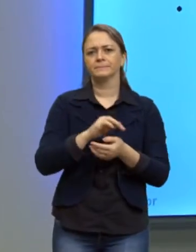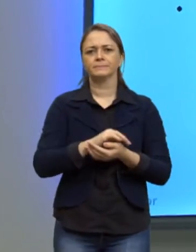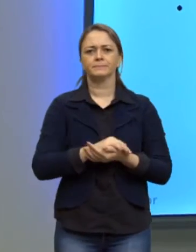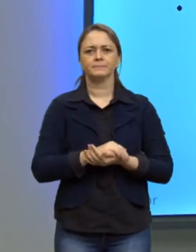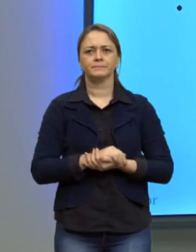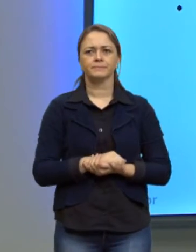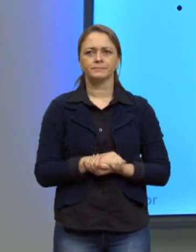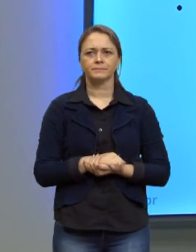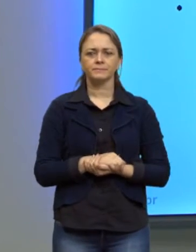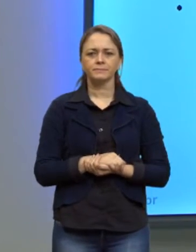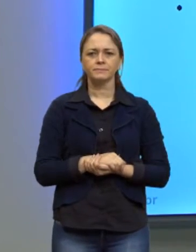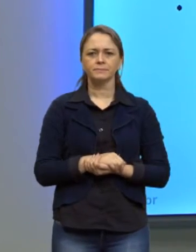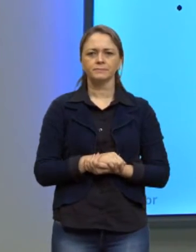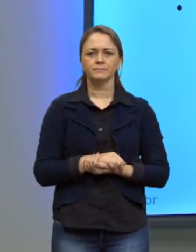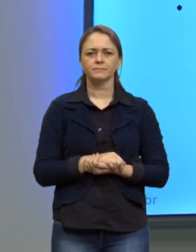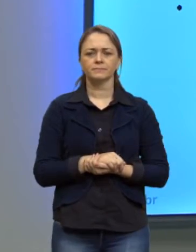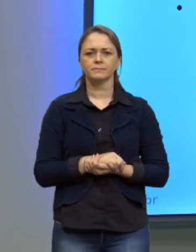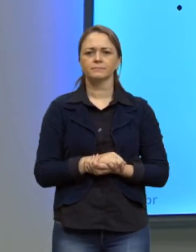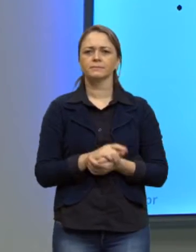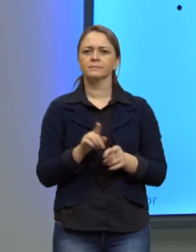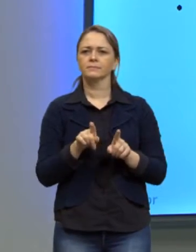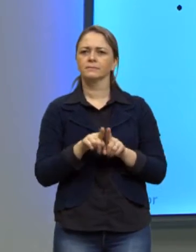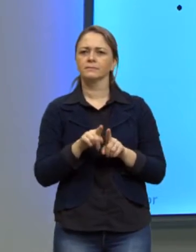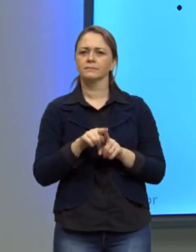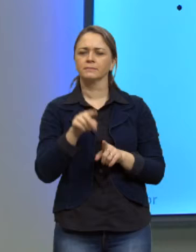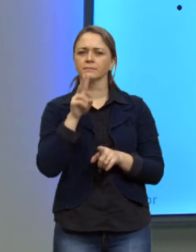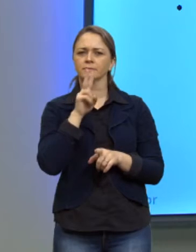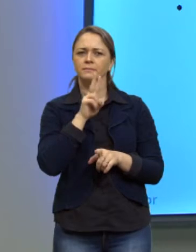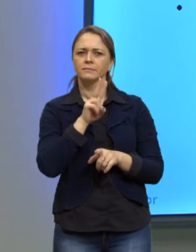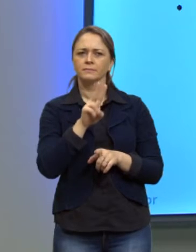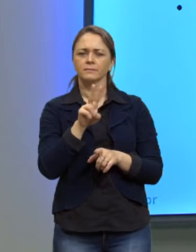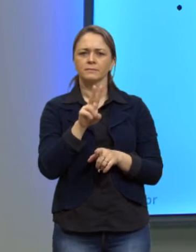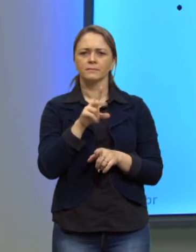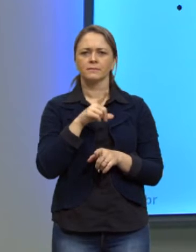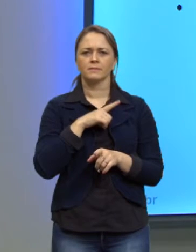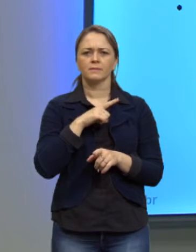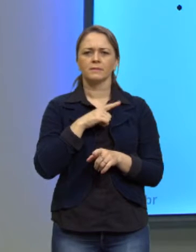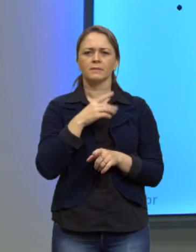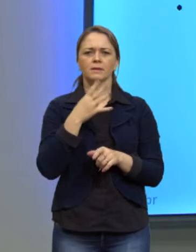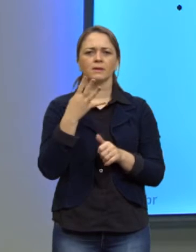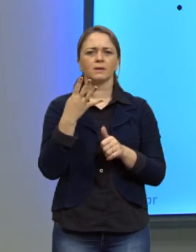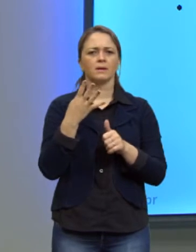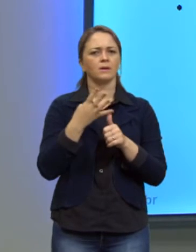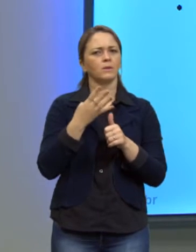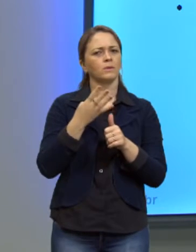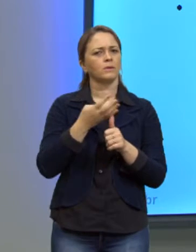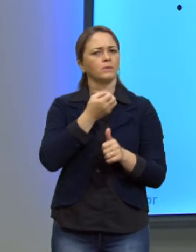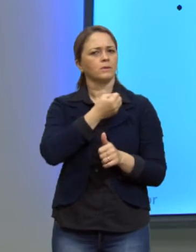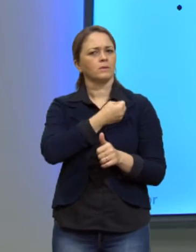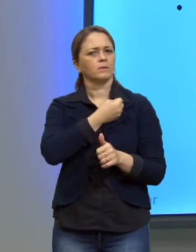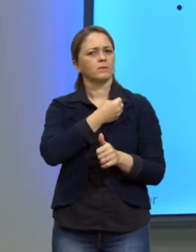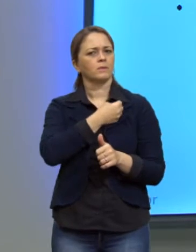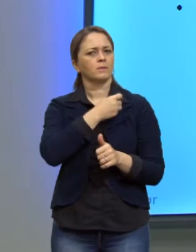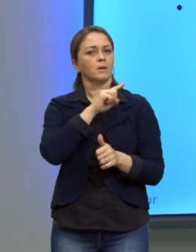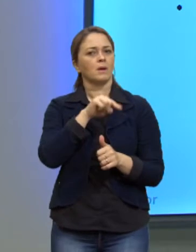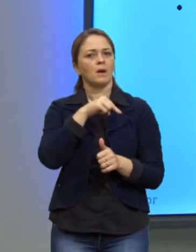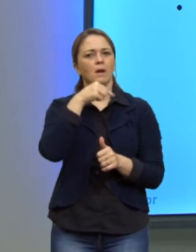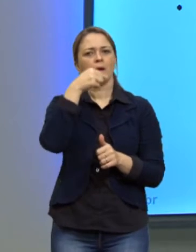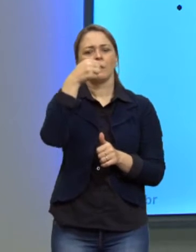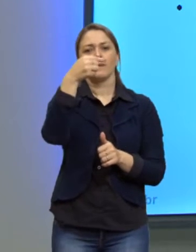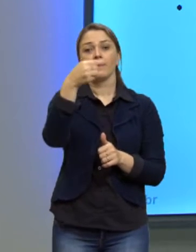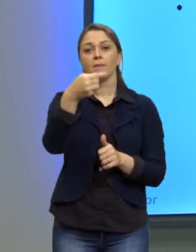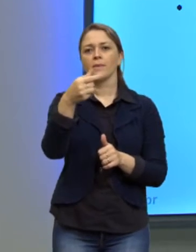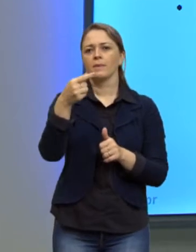Além disso, notamos que, para passar, por exemplo, do quarto termo de uma PA para o décimo primeiro